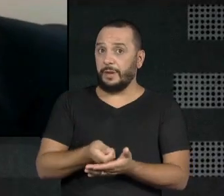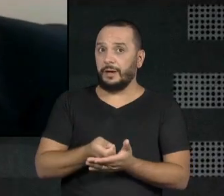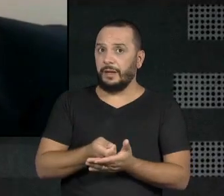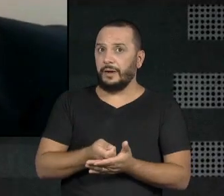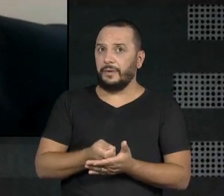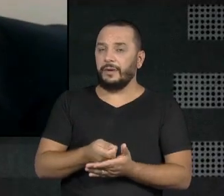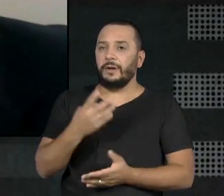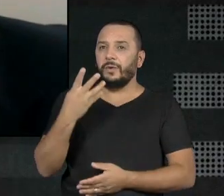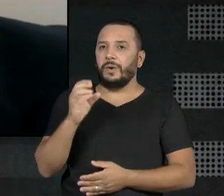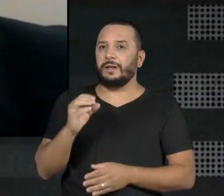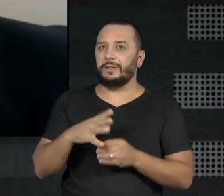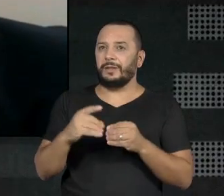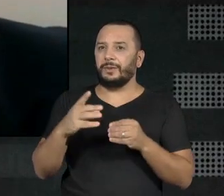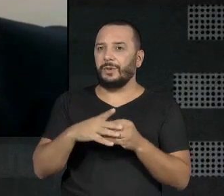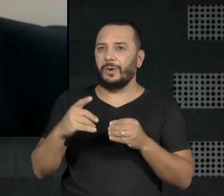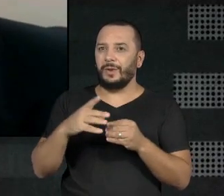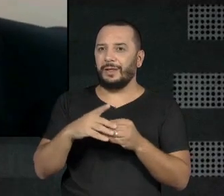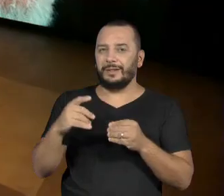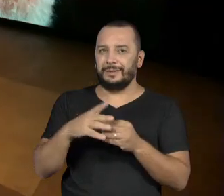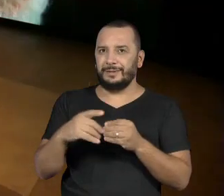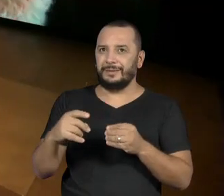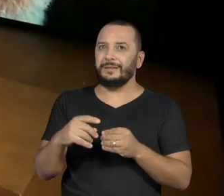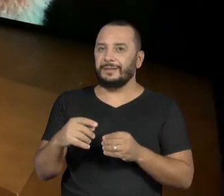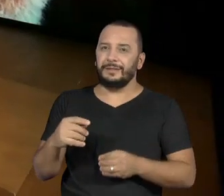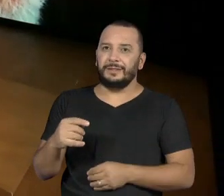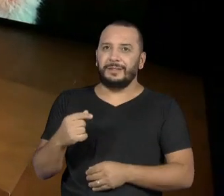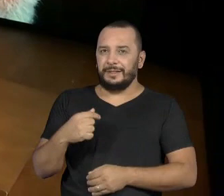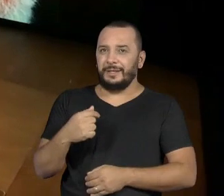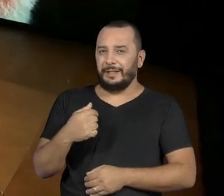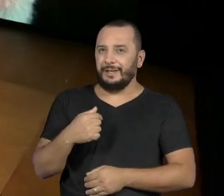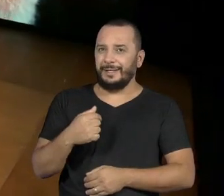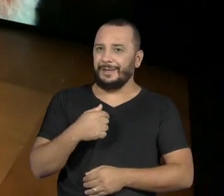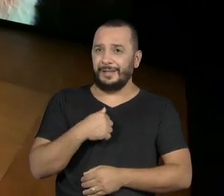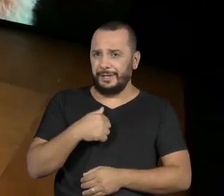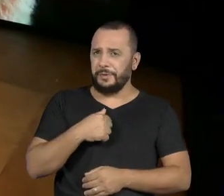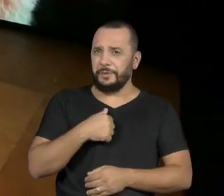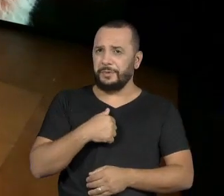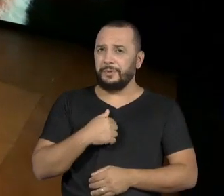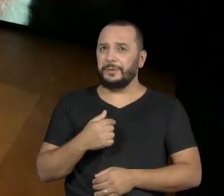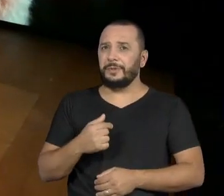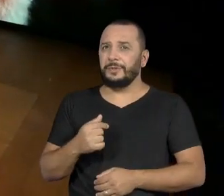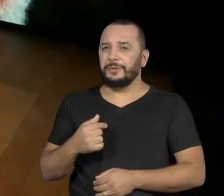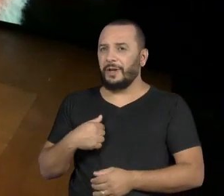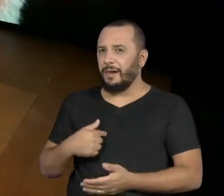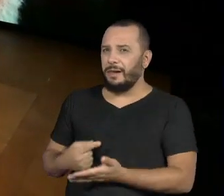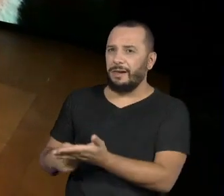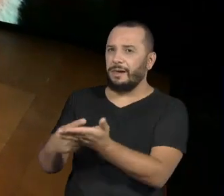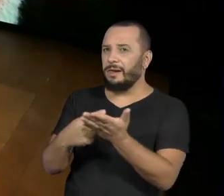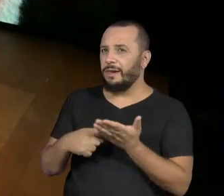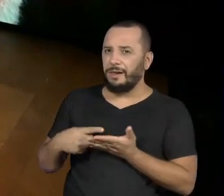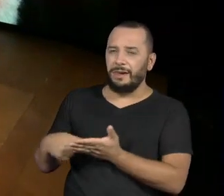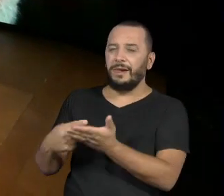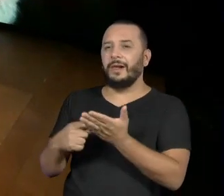eu pagava 40 dólares, eu peguei e fui para os Unidos. Absurdo, né? Falei lá procurar o pessoal do Arena.